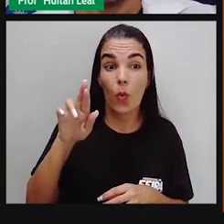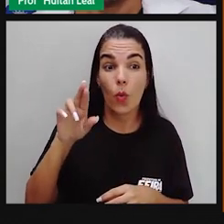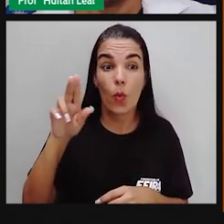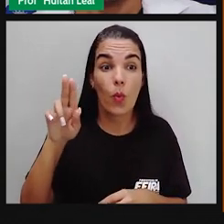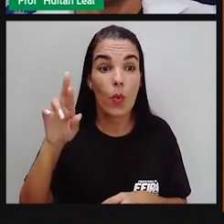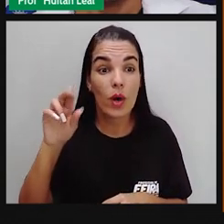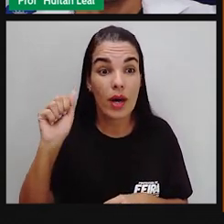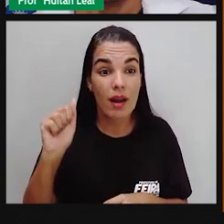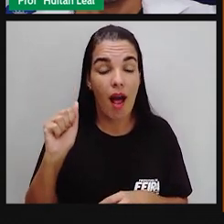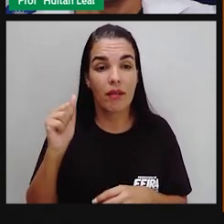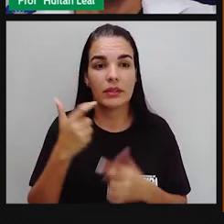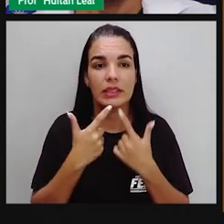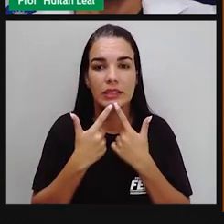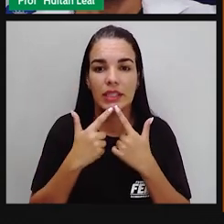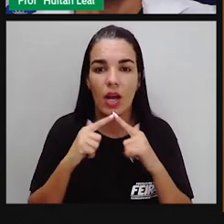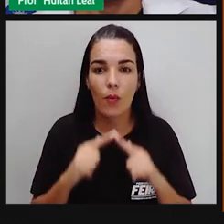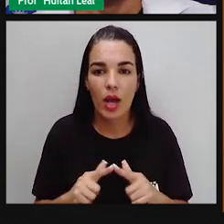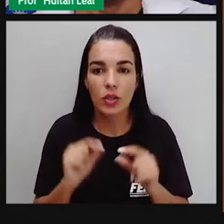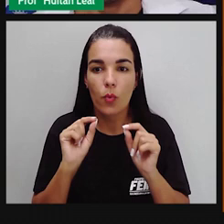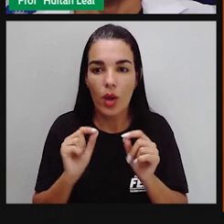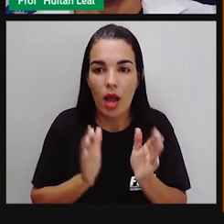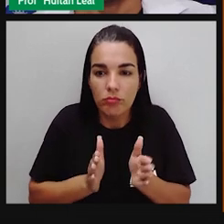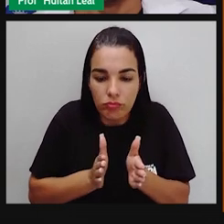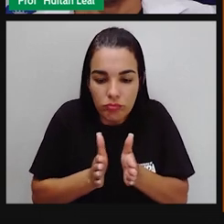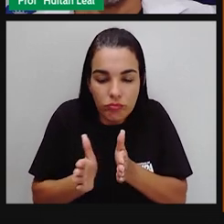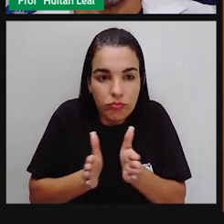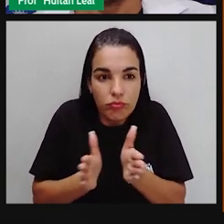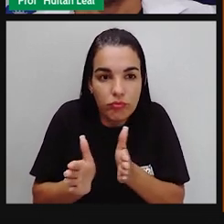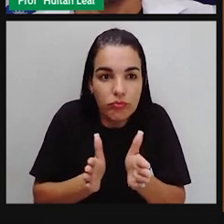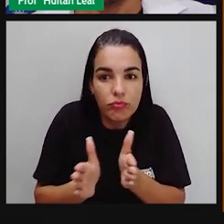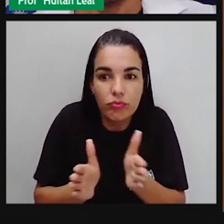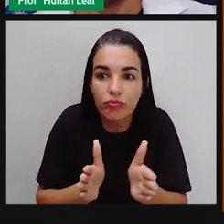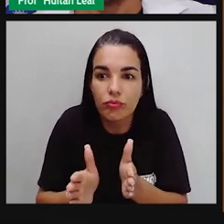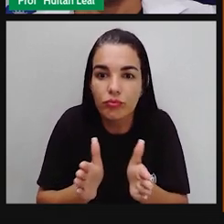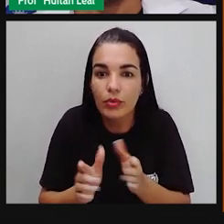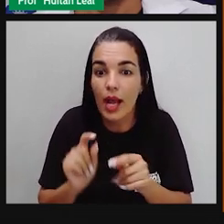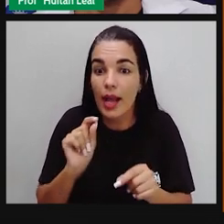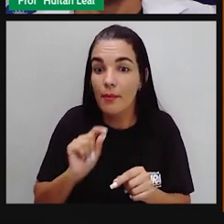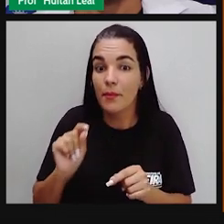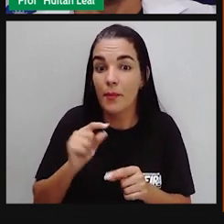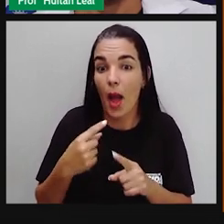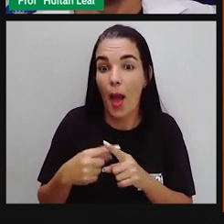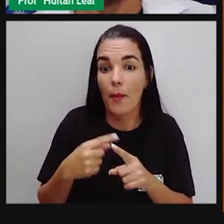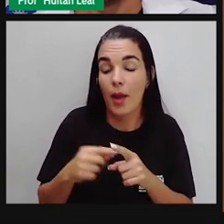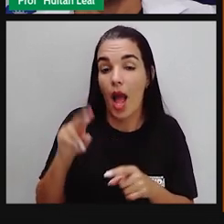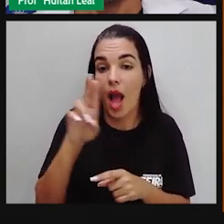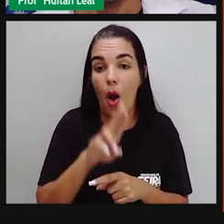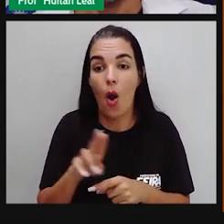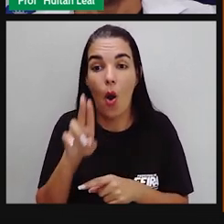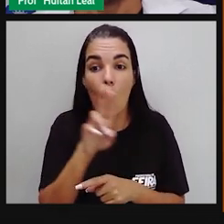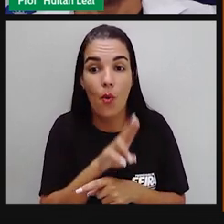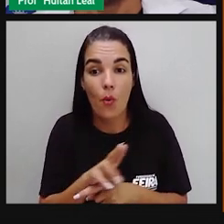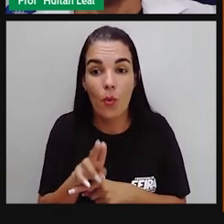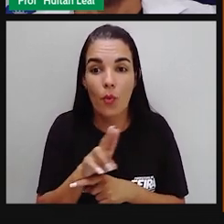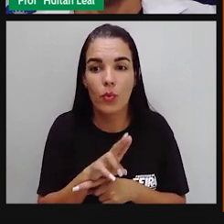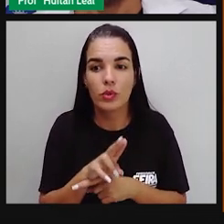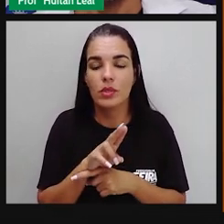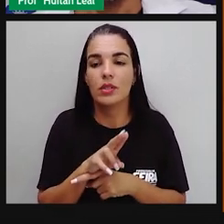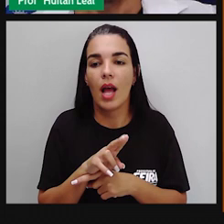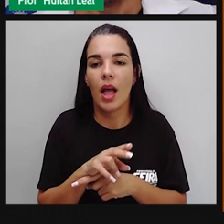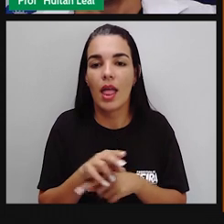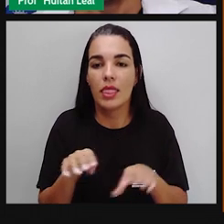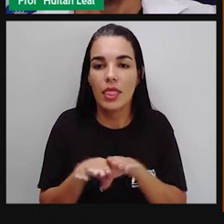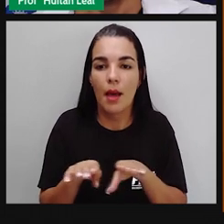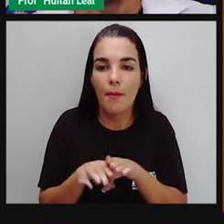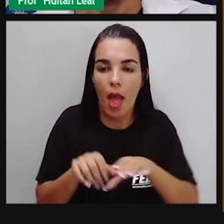figurado. Então, figura de linguagem é um recurso que explora o sentido conotativo,